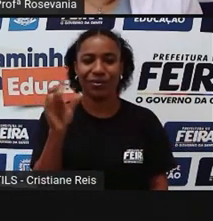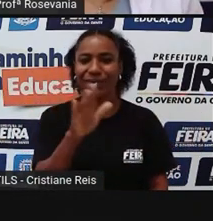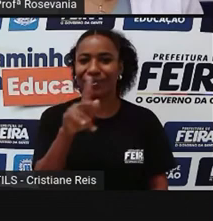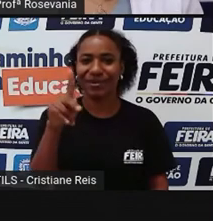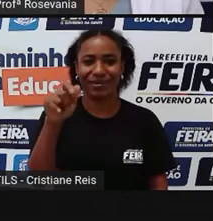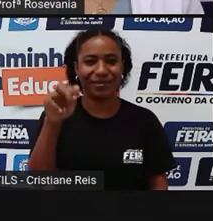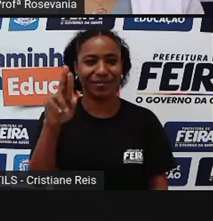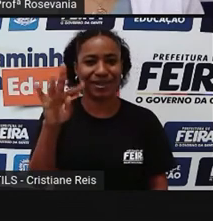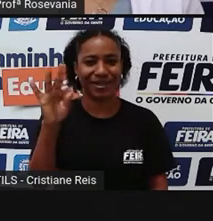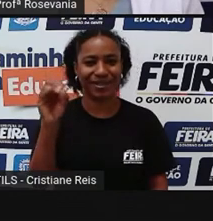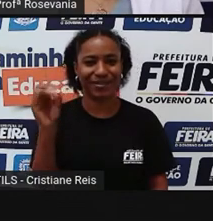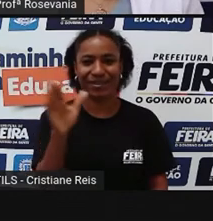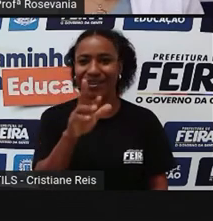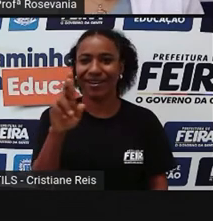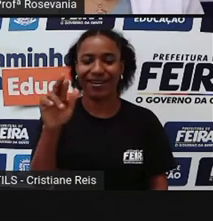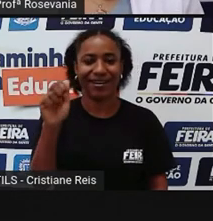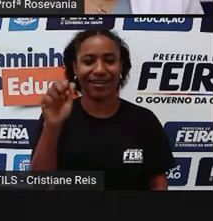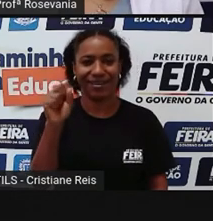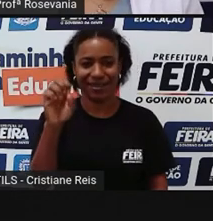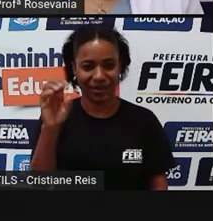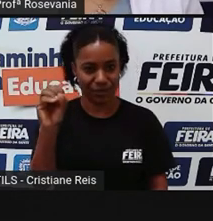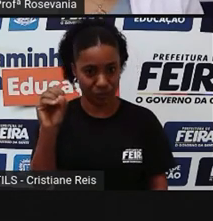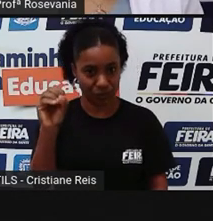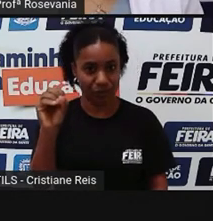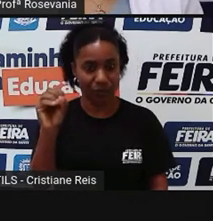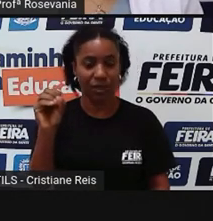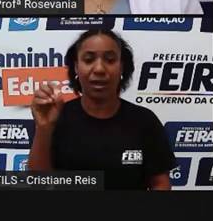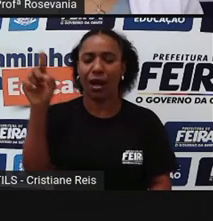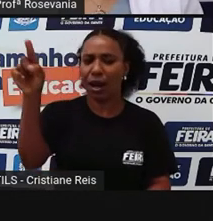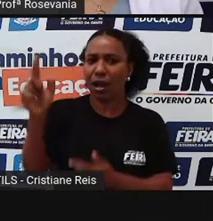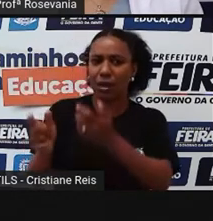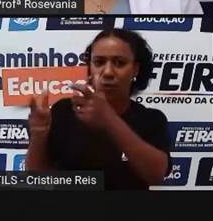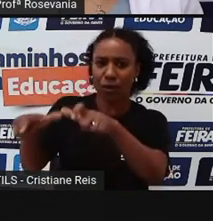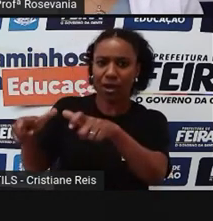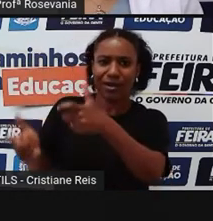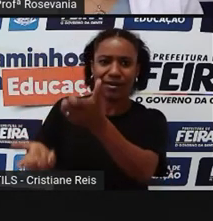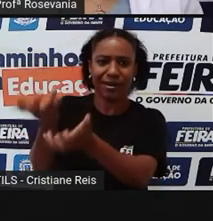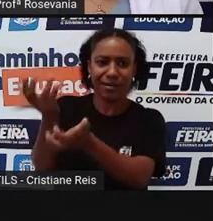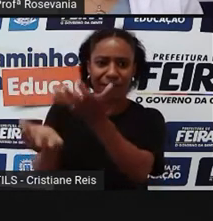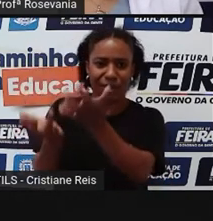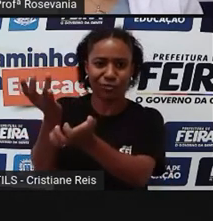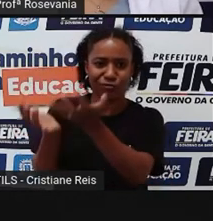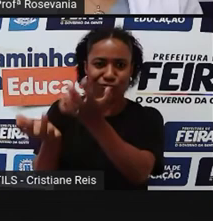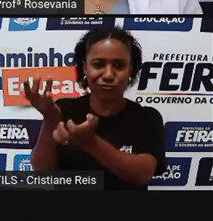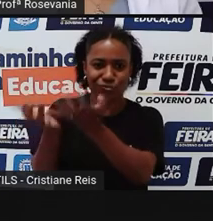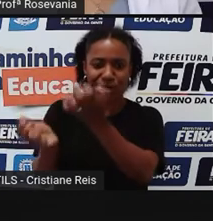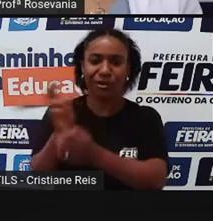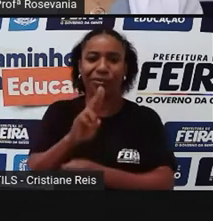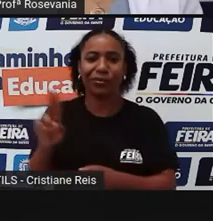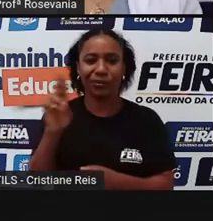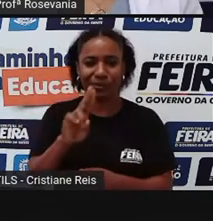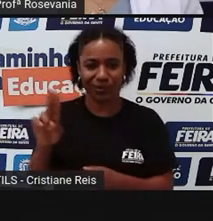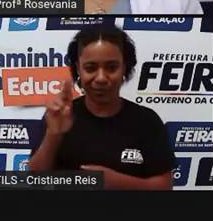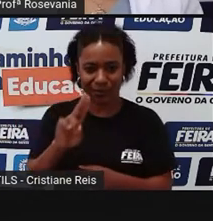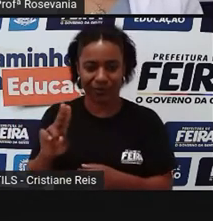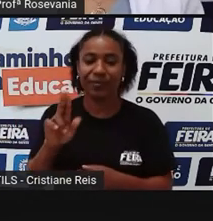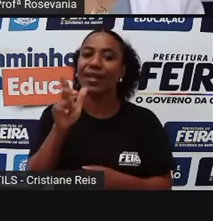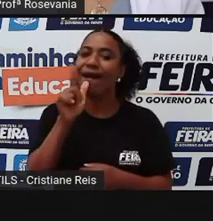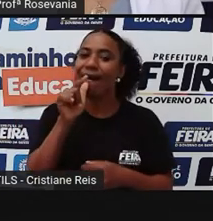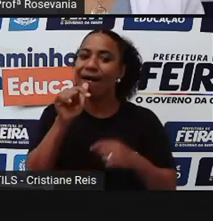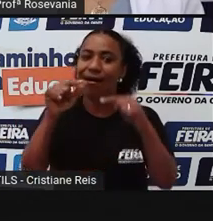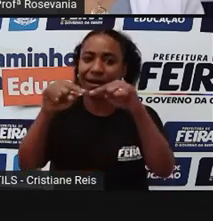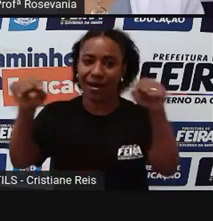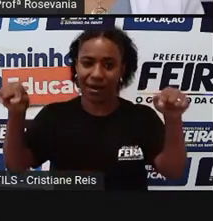foi, infelizmente, dividida, né, no meio quando, né, construiu essa avenida,